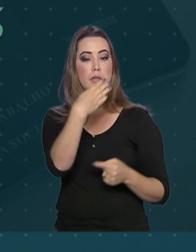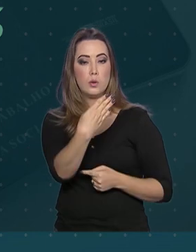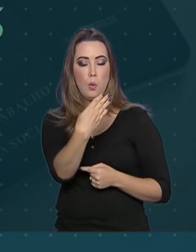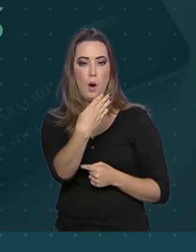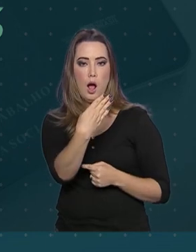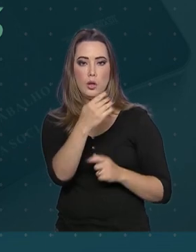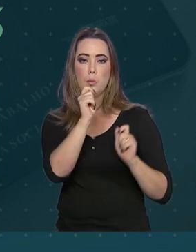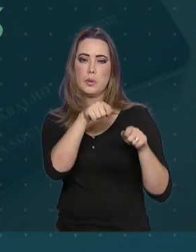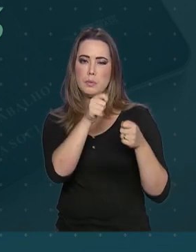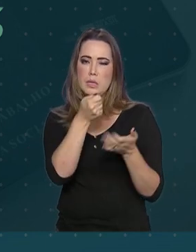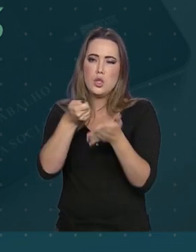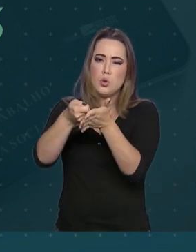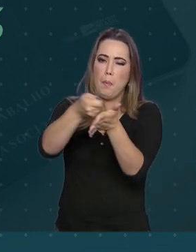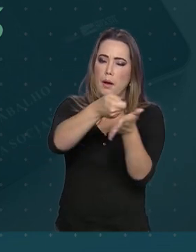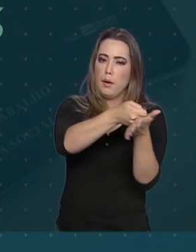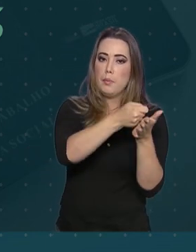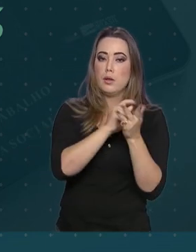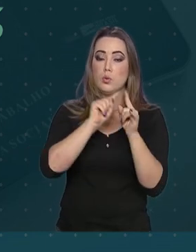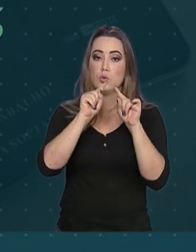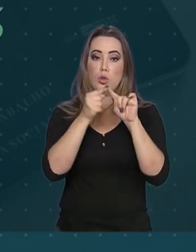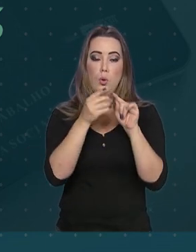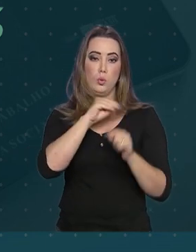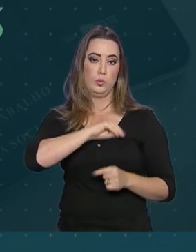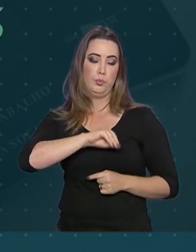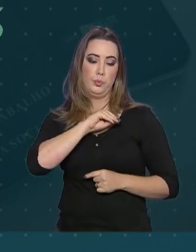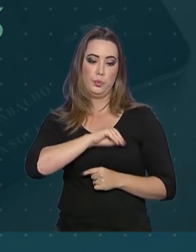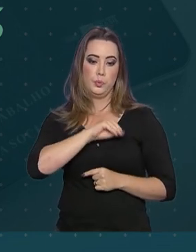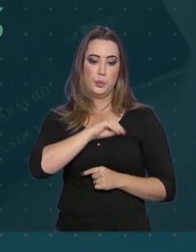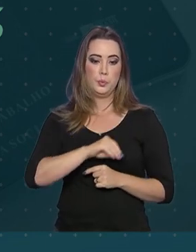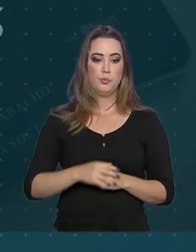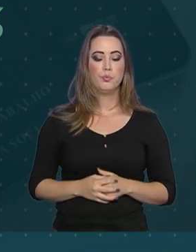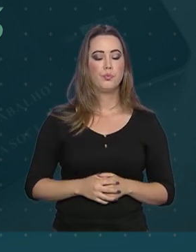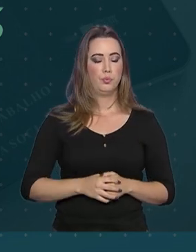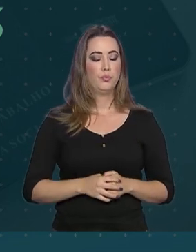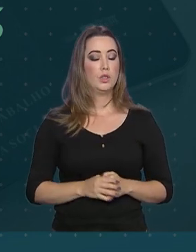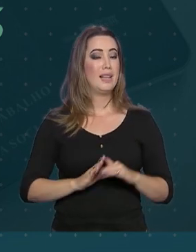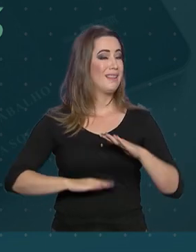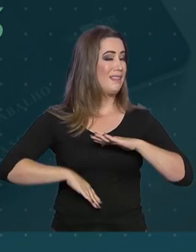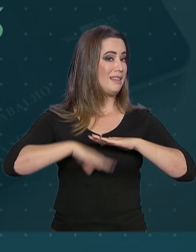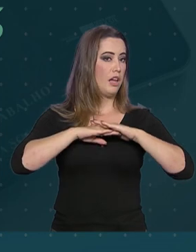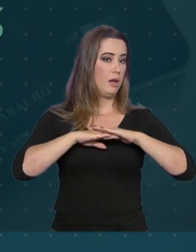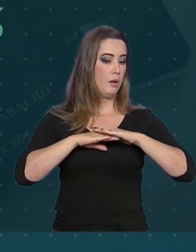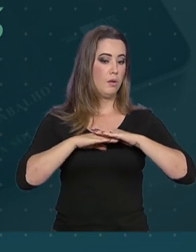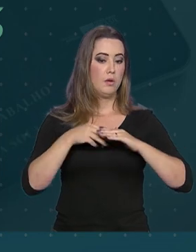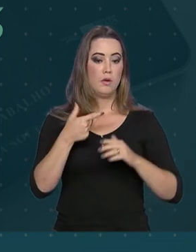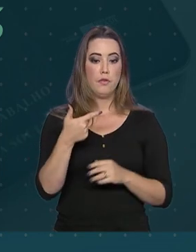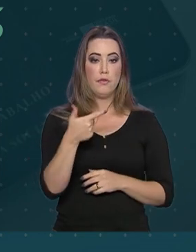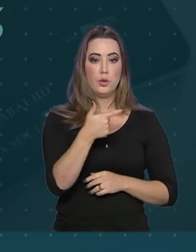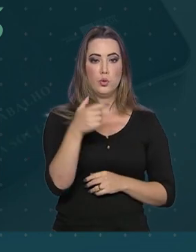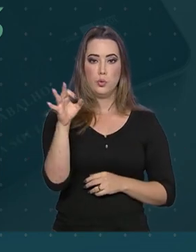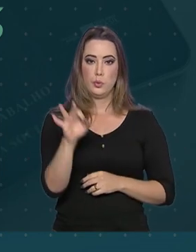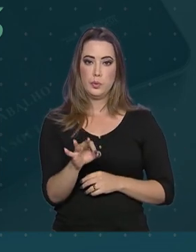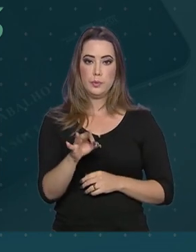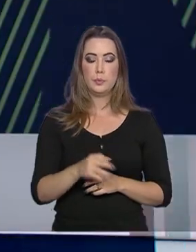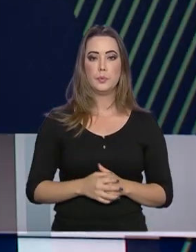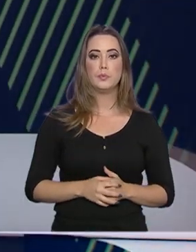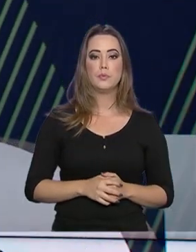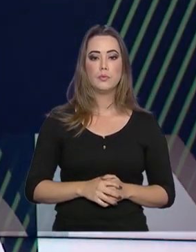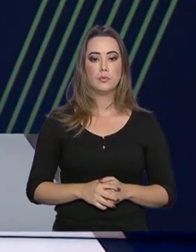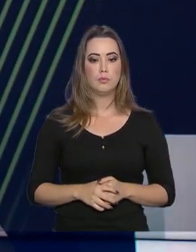faixas de contribuição de acordo com o salário que recebem. A alíquota máxima é de 22%.